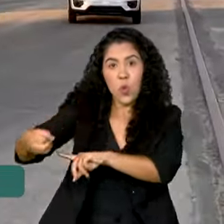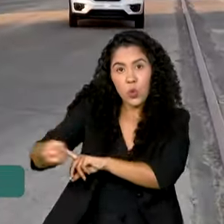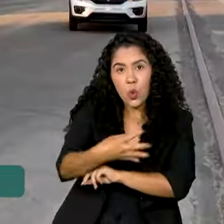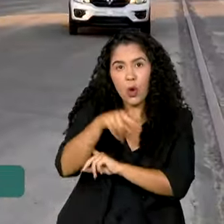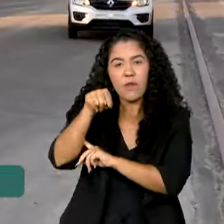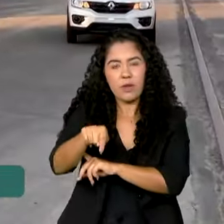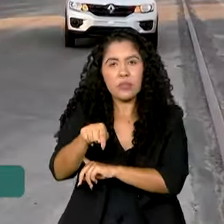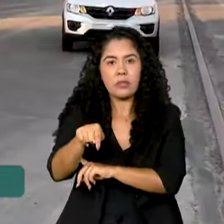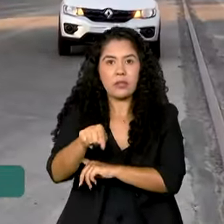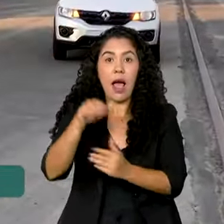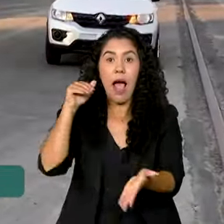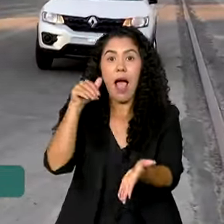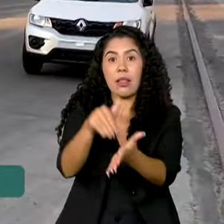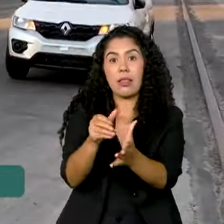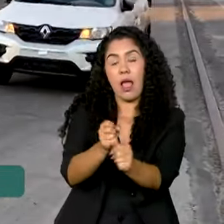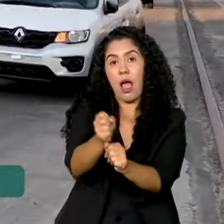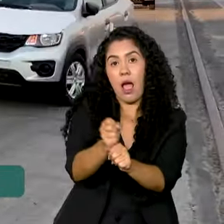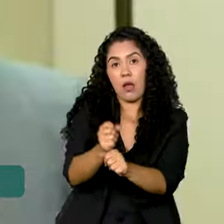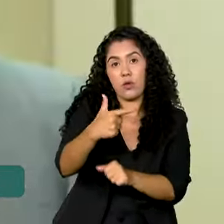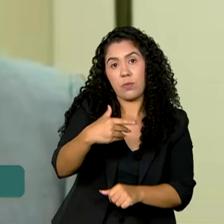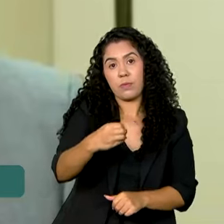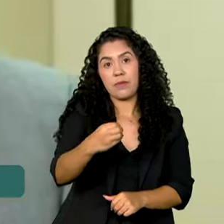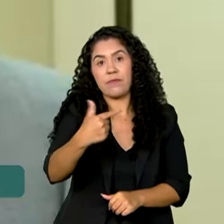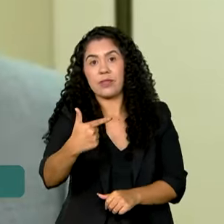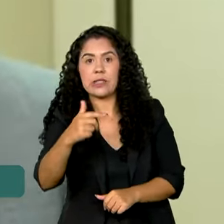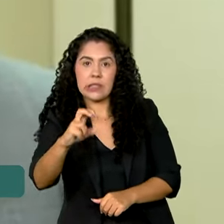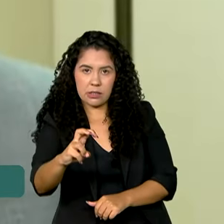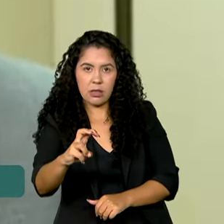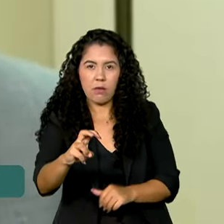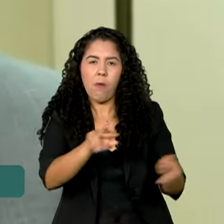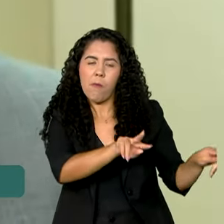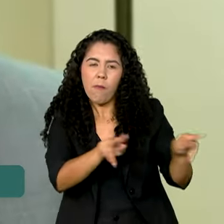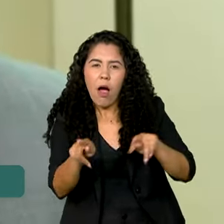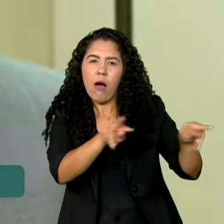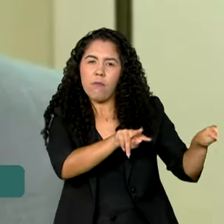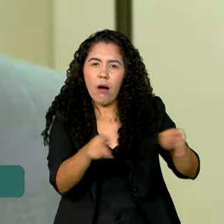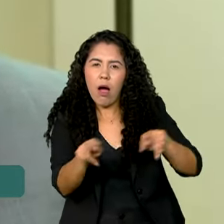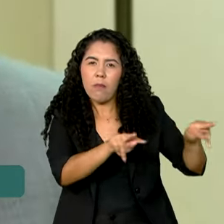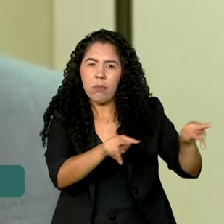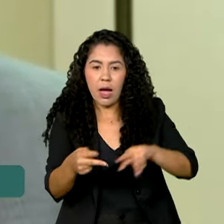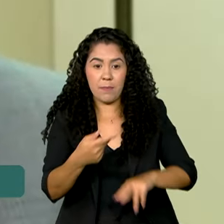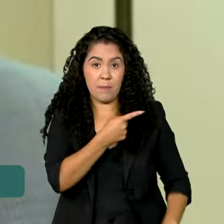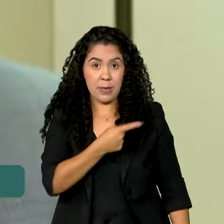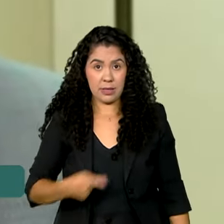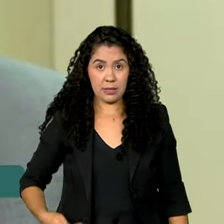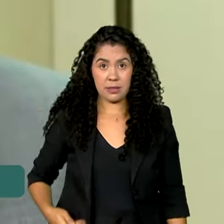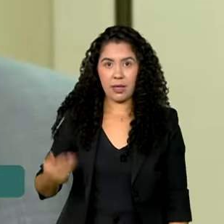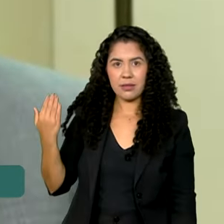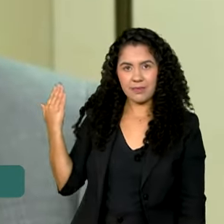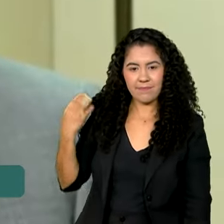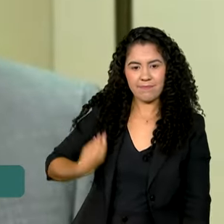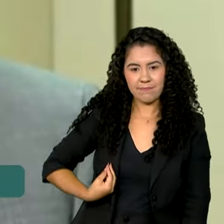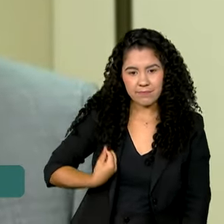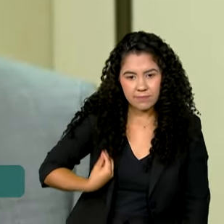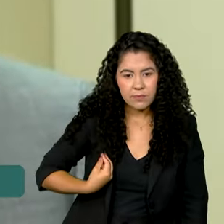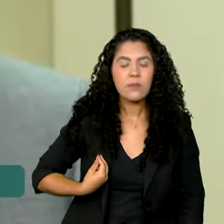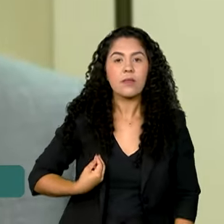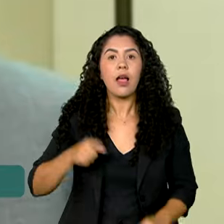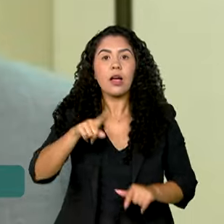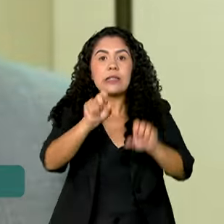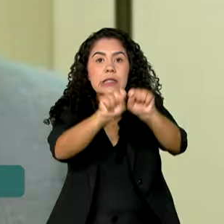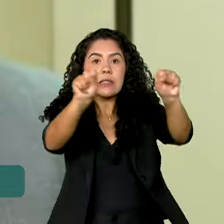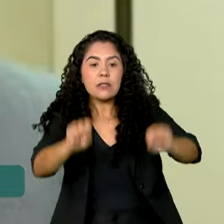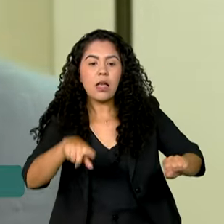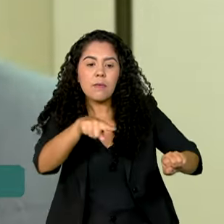durar até o final de 2025. De acordo com o presidente em exercício, o novo sistema também vai além da